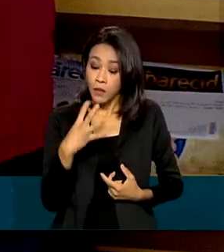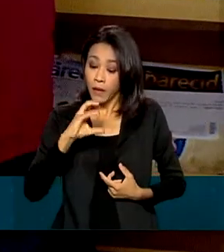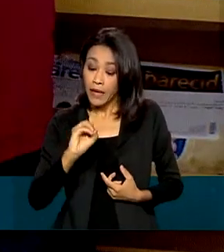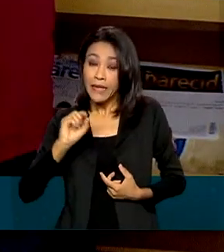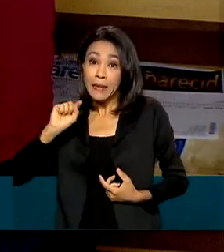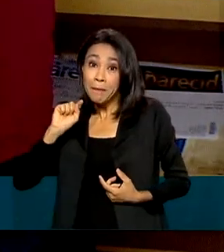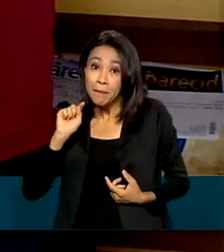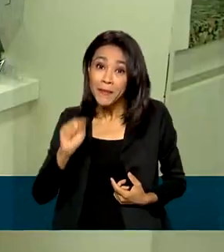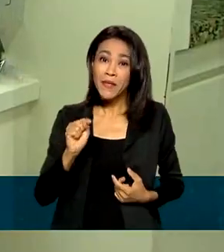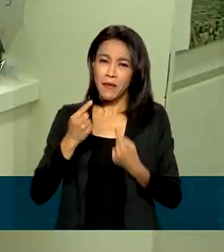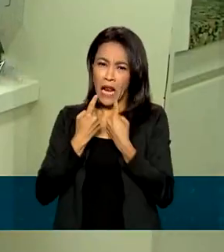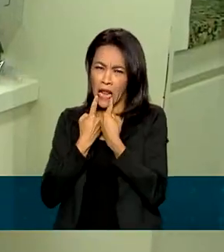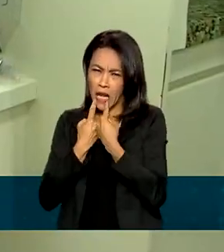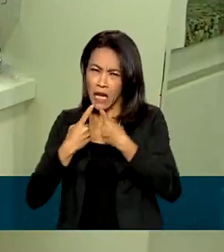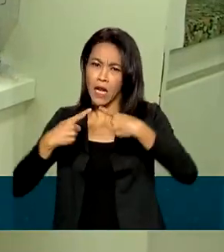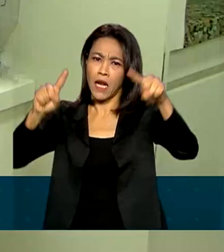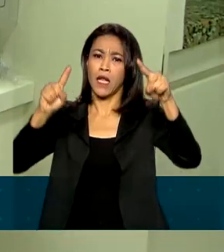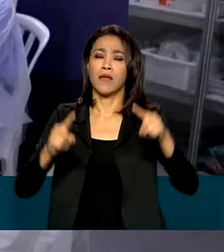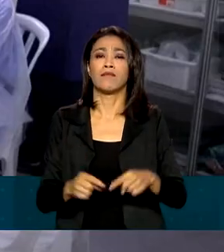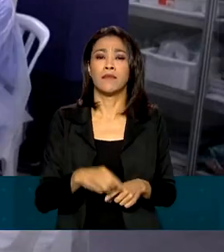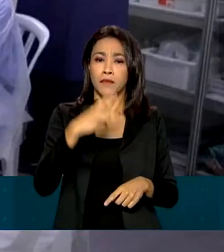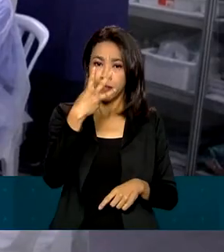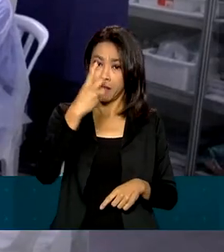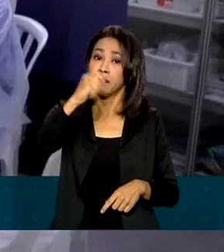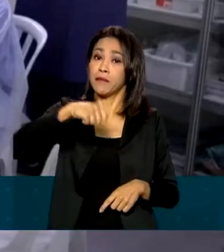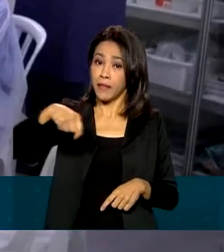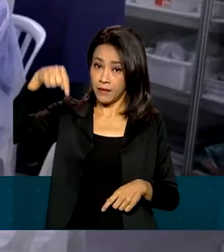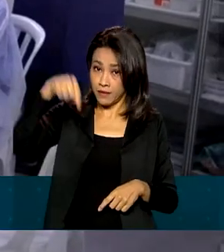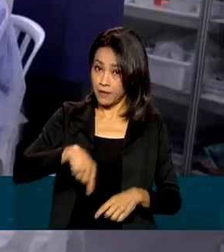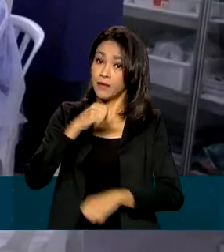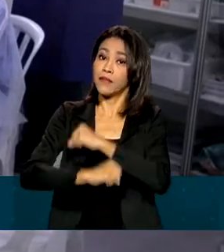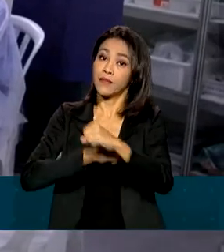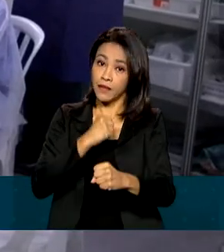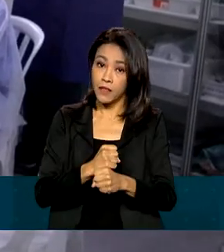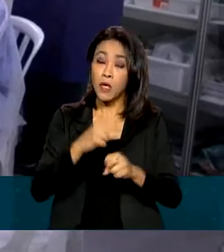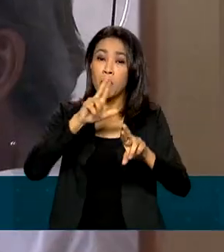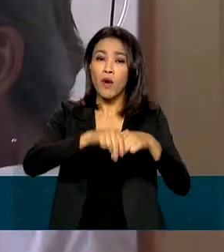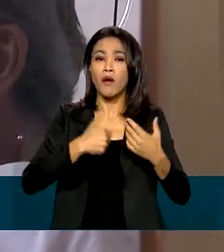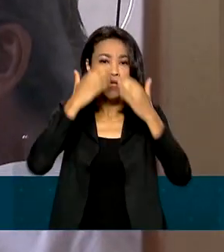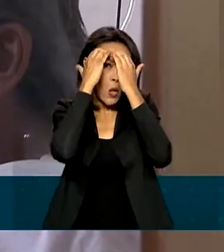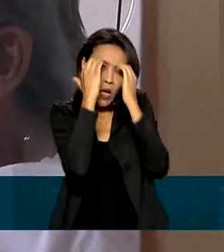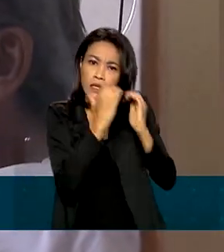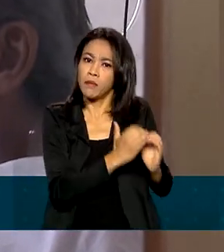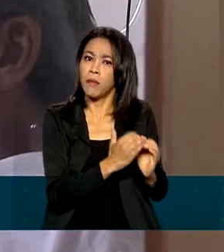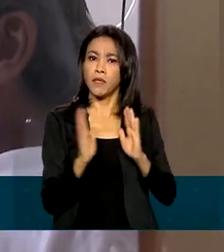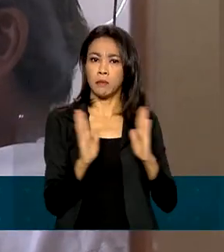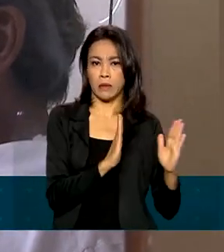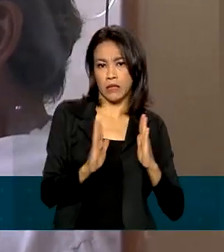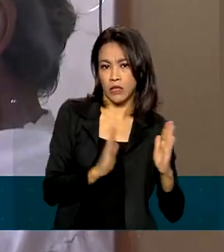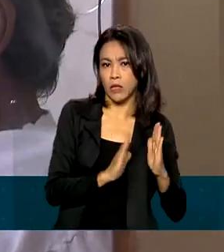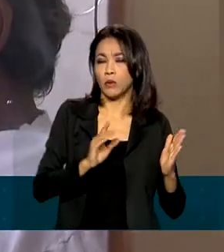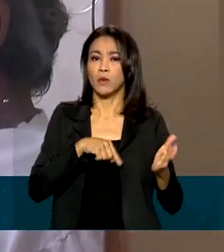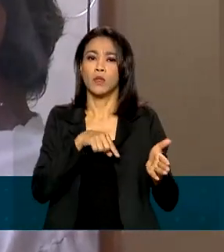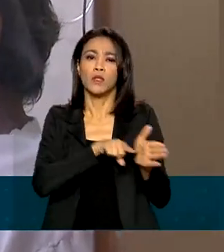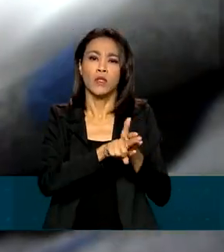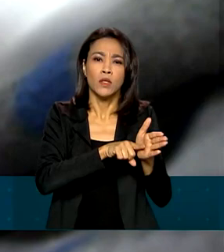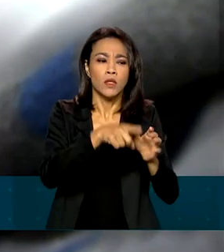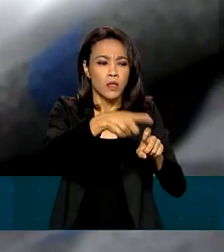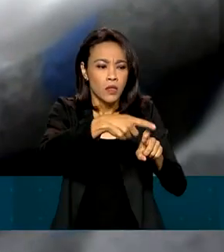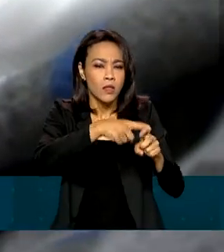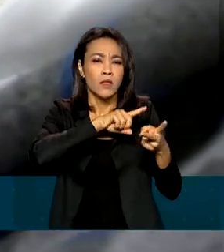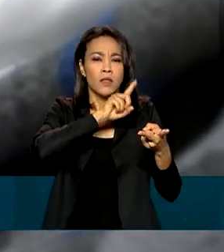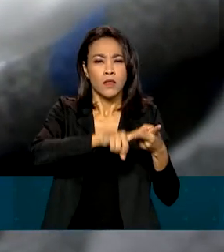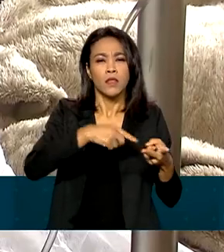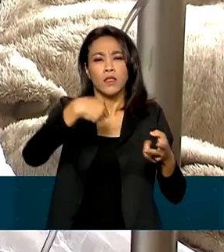registradas no segundo trimestre deste ano. As queixas se referem ao descumprimento de prazos para consultas, exames, cirurgias e também